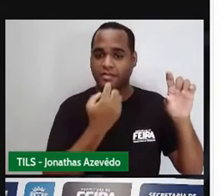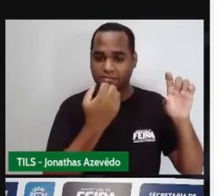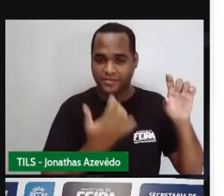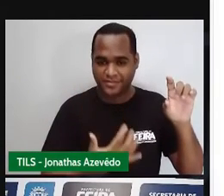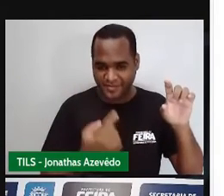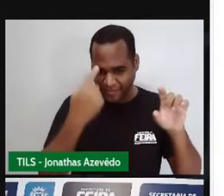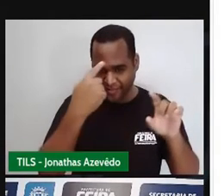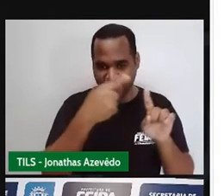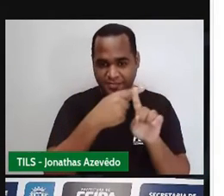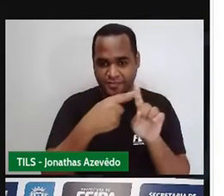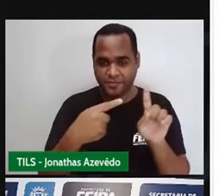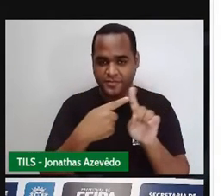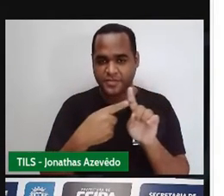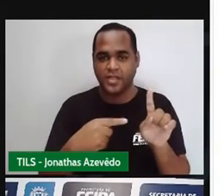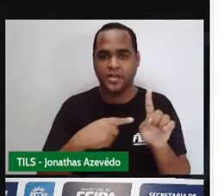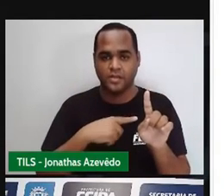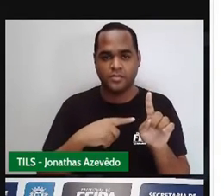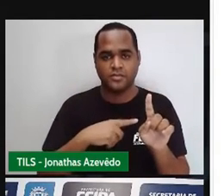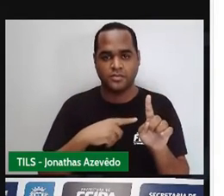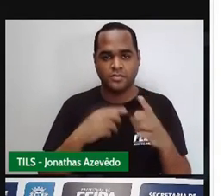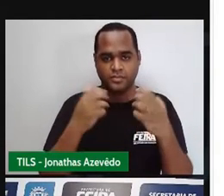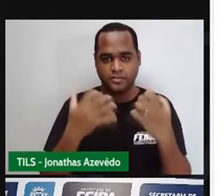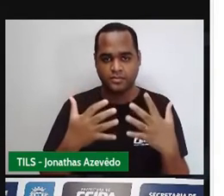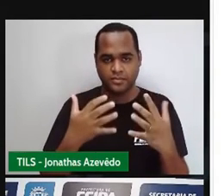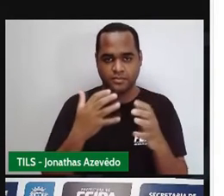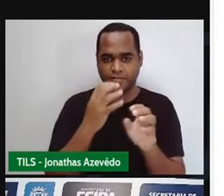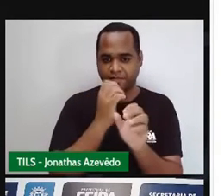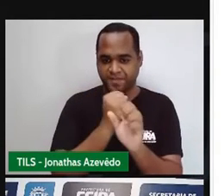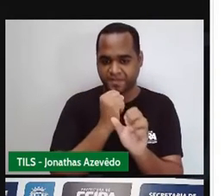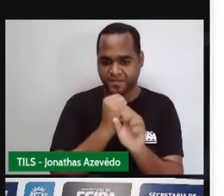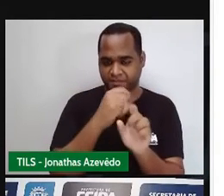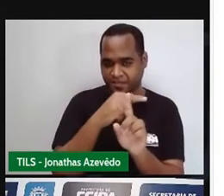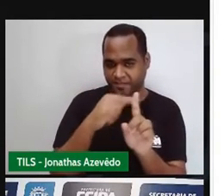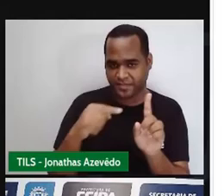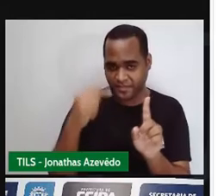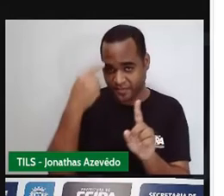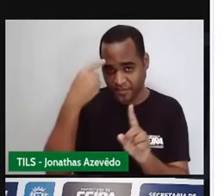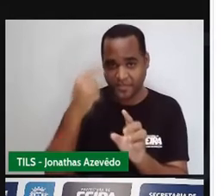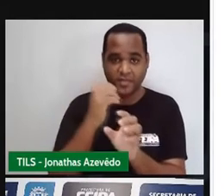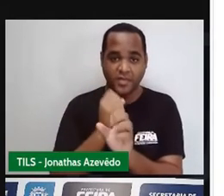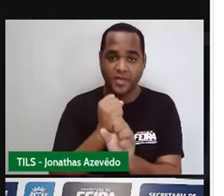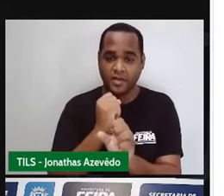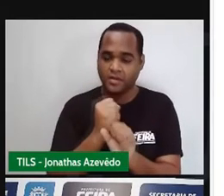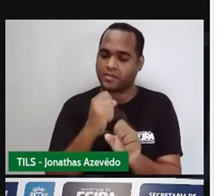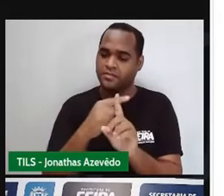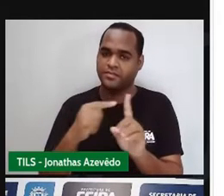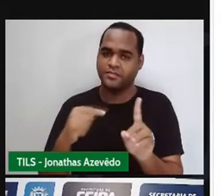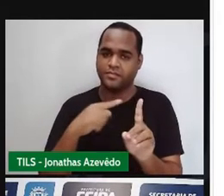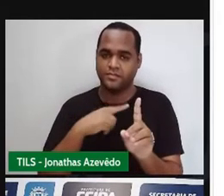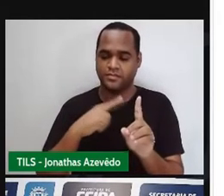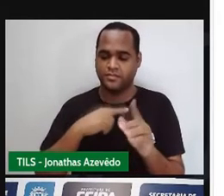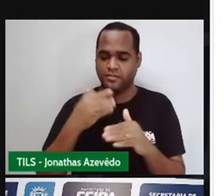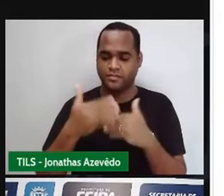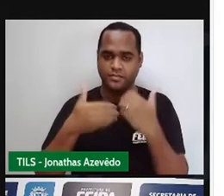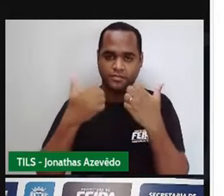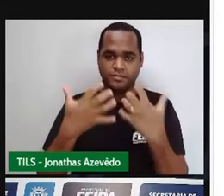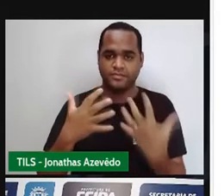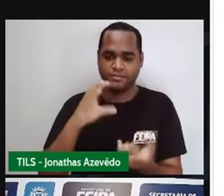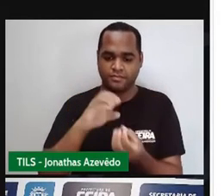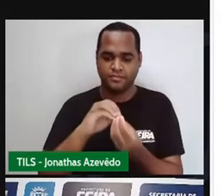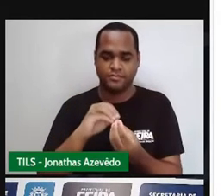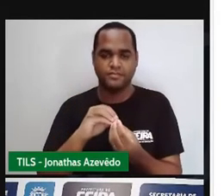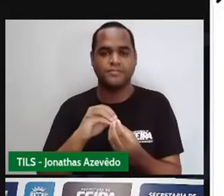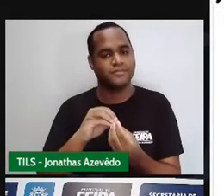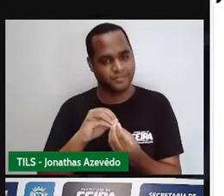metade, ó, do produto da medida do comprimento pela medida da altura. Então, a gente vai